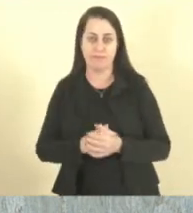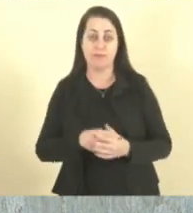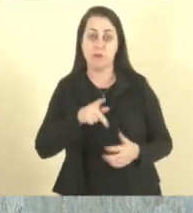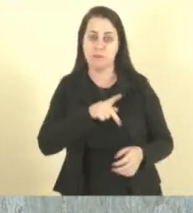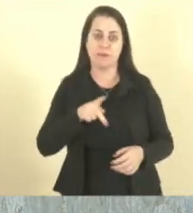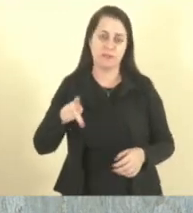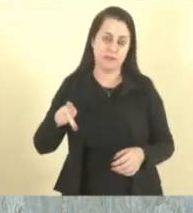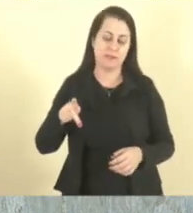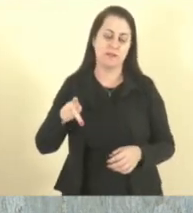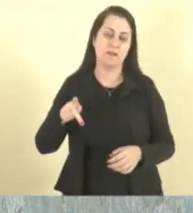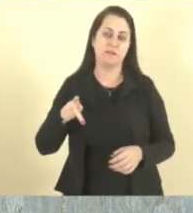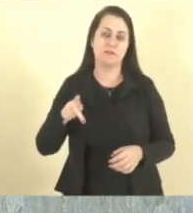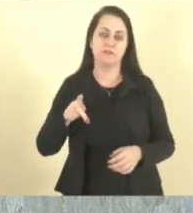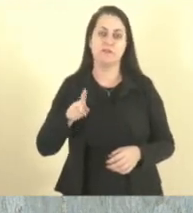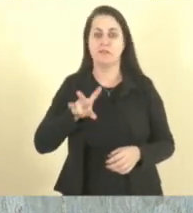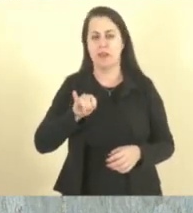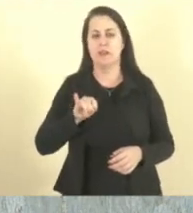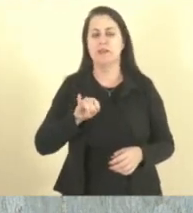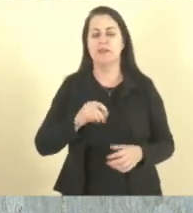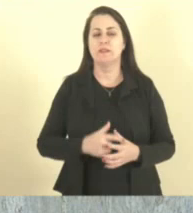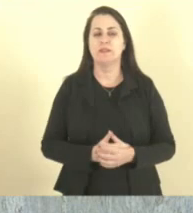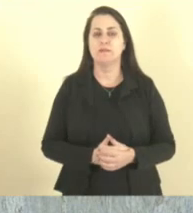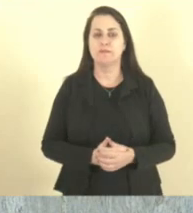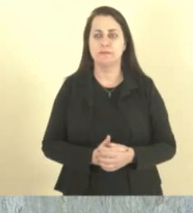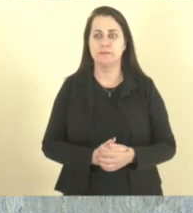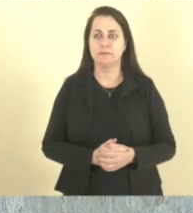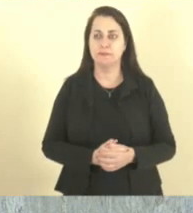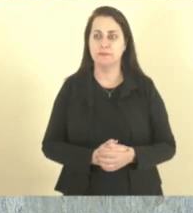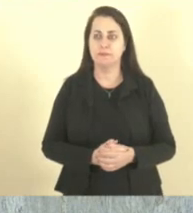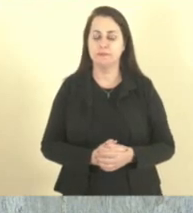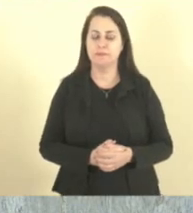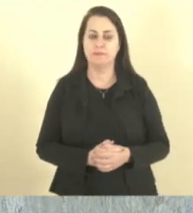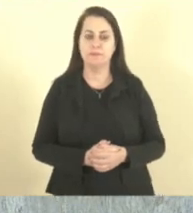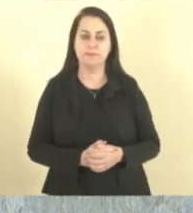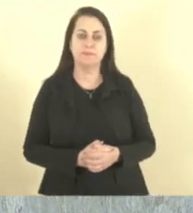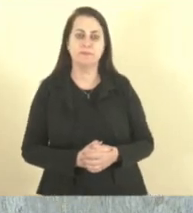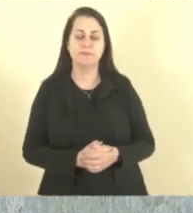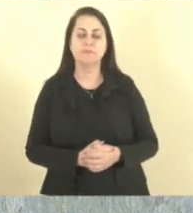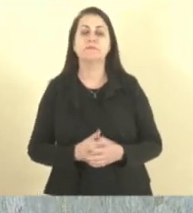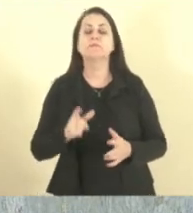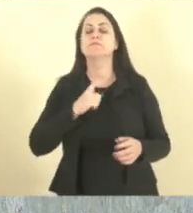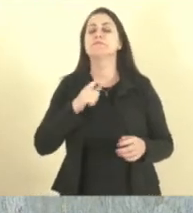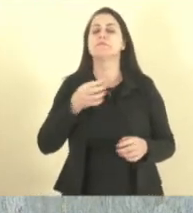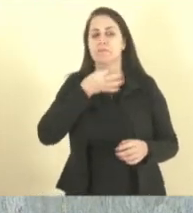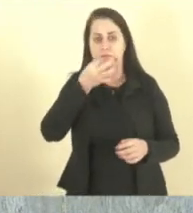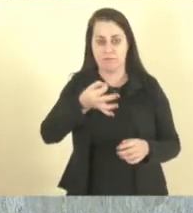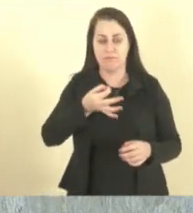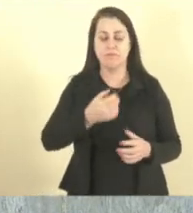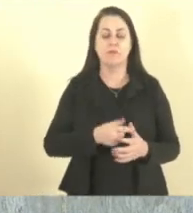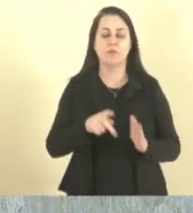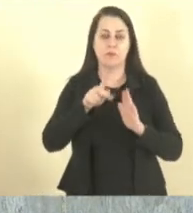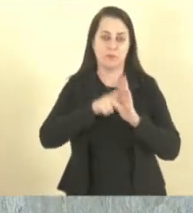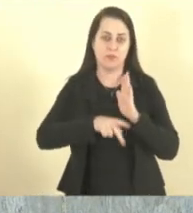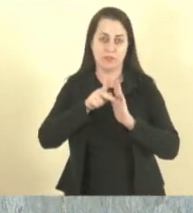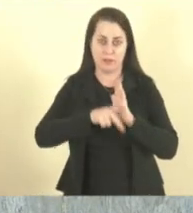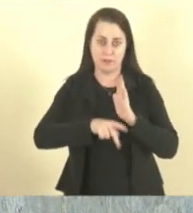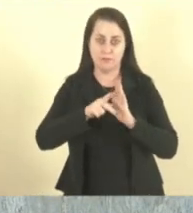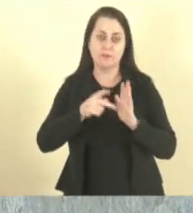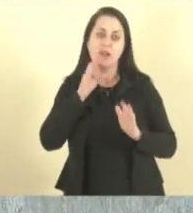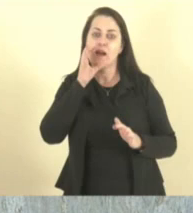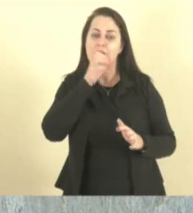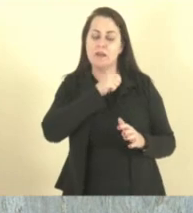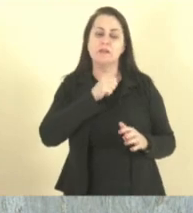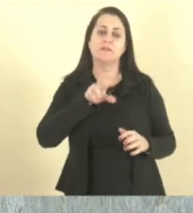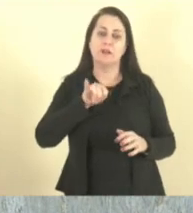deve, a mesa diretora, ela também dá parecer nesse projeto. O presidente deve dar rapidamente,